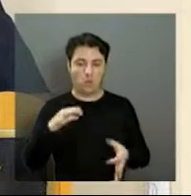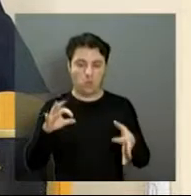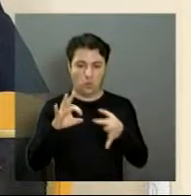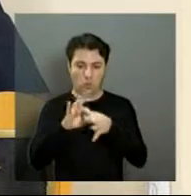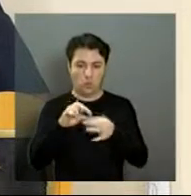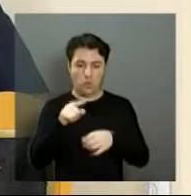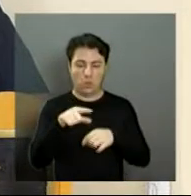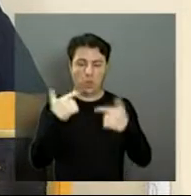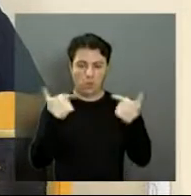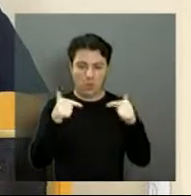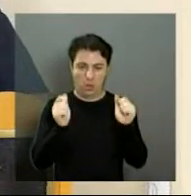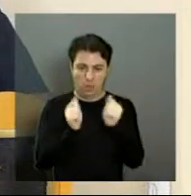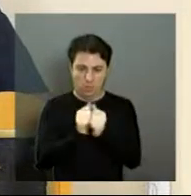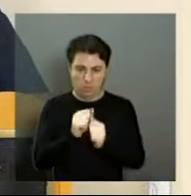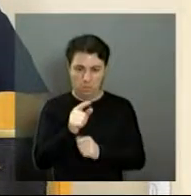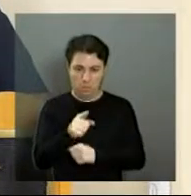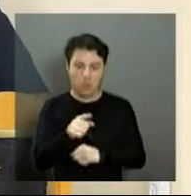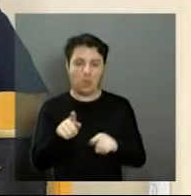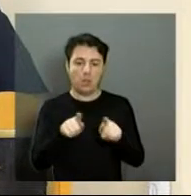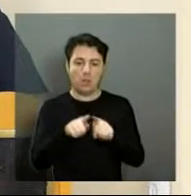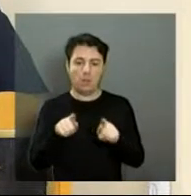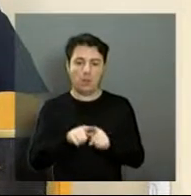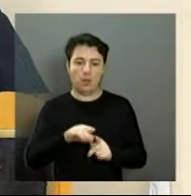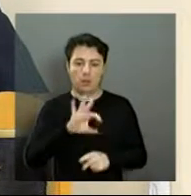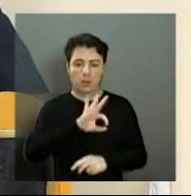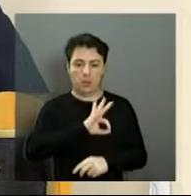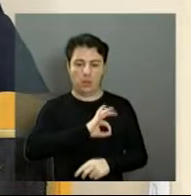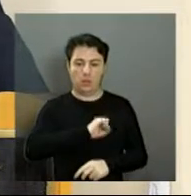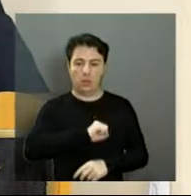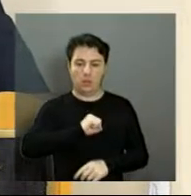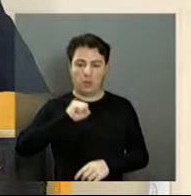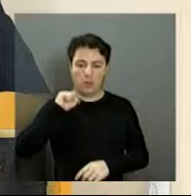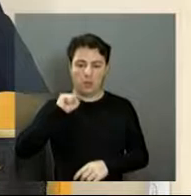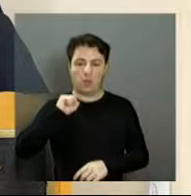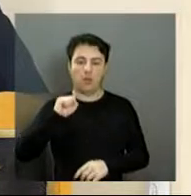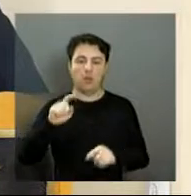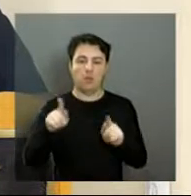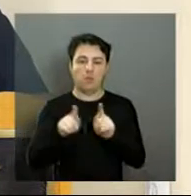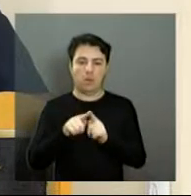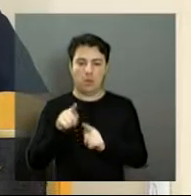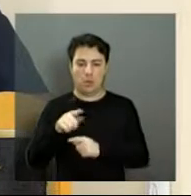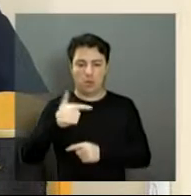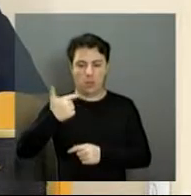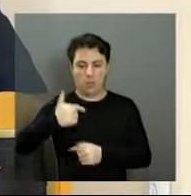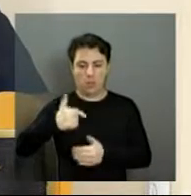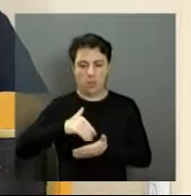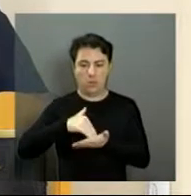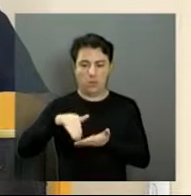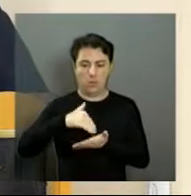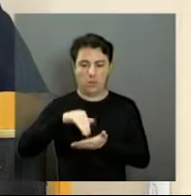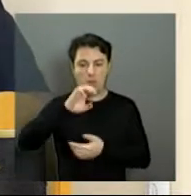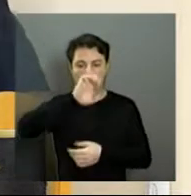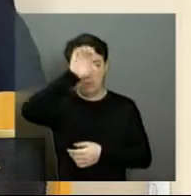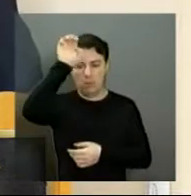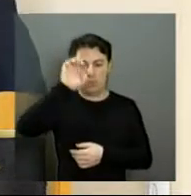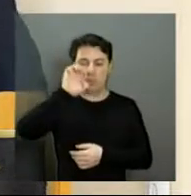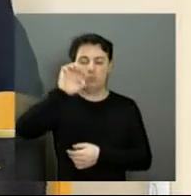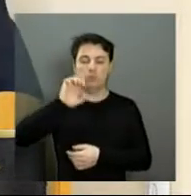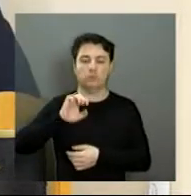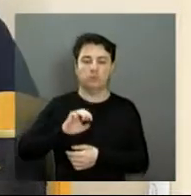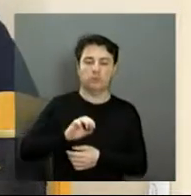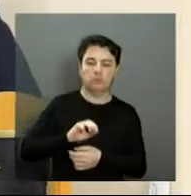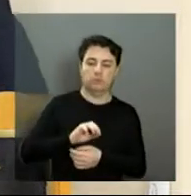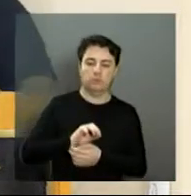mesa, junto com o vice-presidente, Tenente Santana, junto com o segundo secretário, Edson Hell, com certeza,